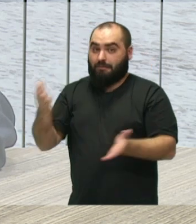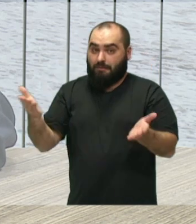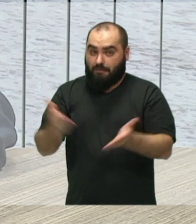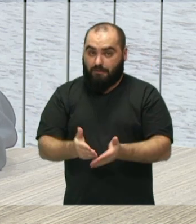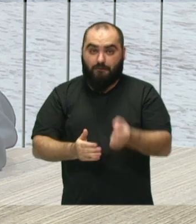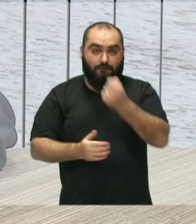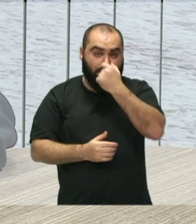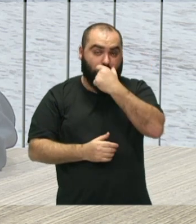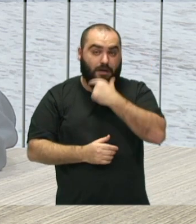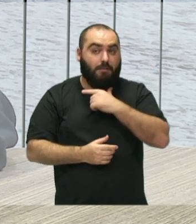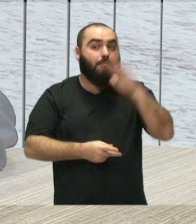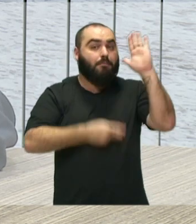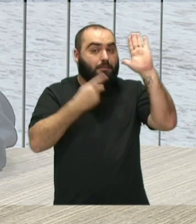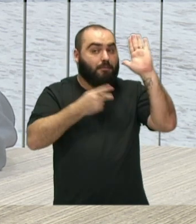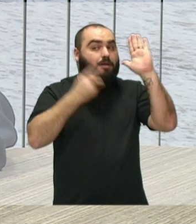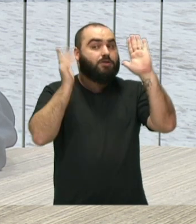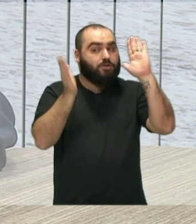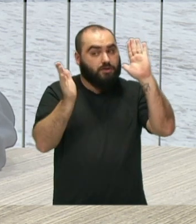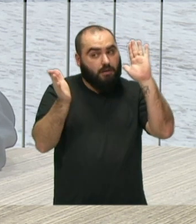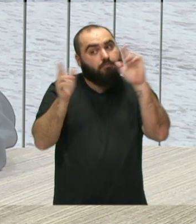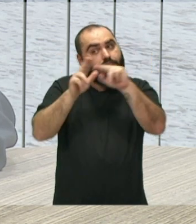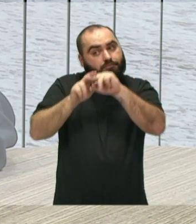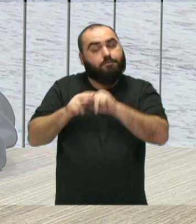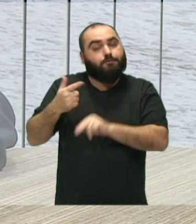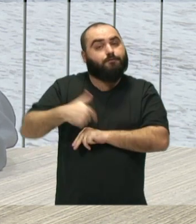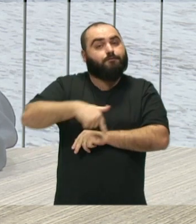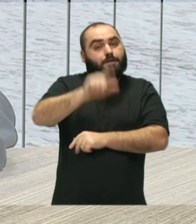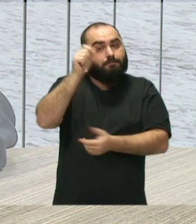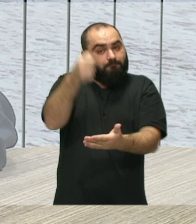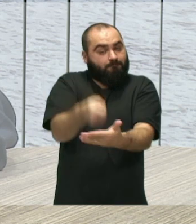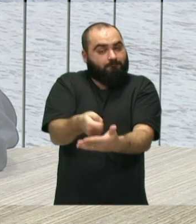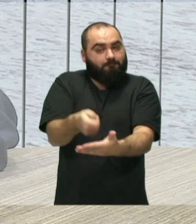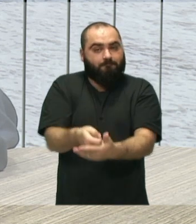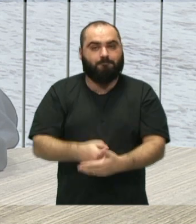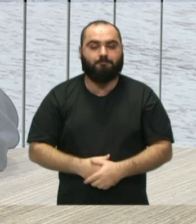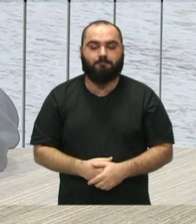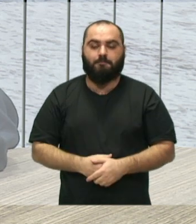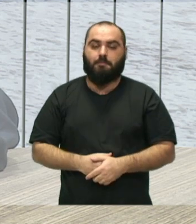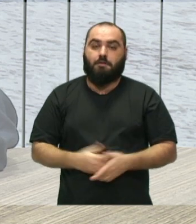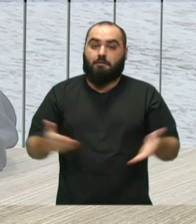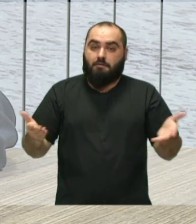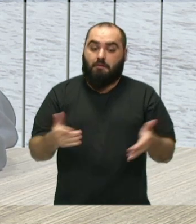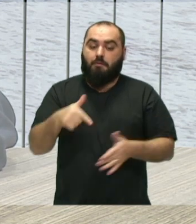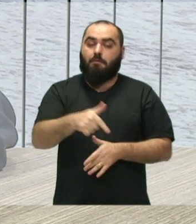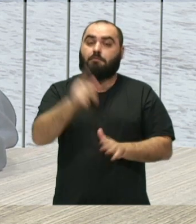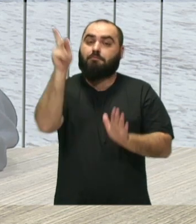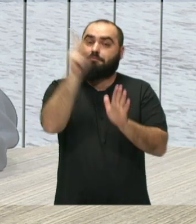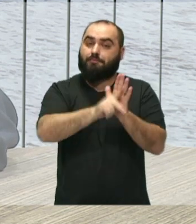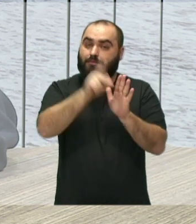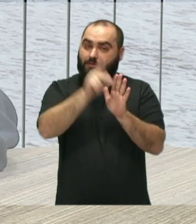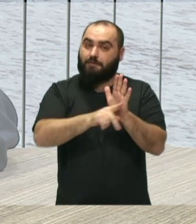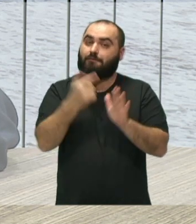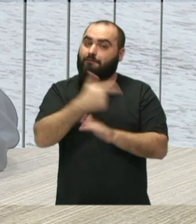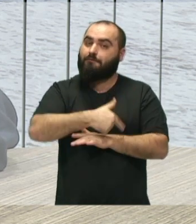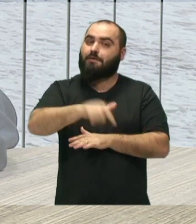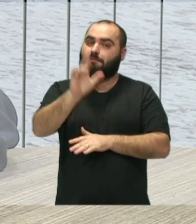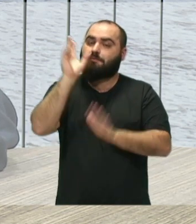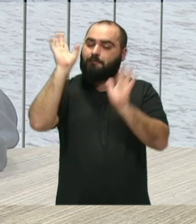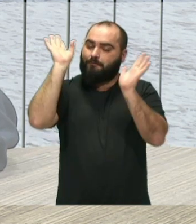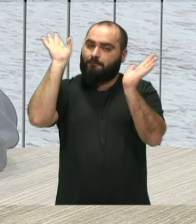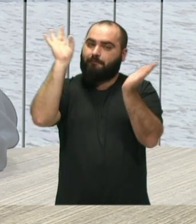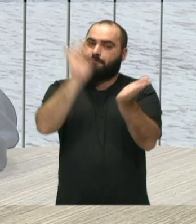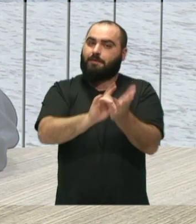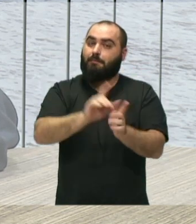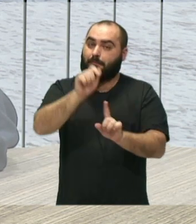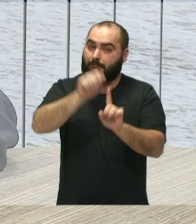o senhor Vonir Morastoni. E vamos, então, estar lançando, finalmente, esse projeto, né, que, inclusive, agora